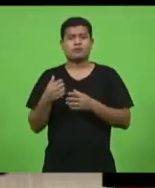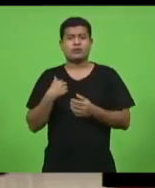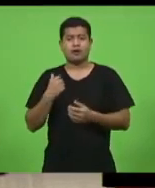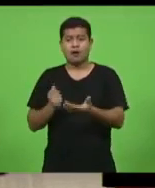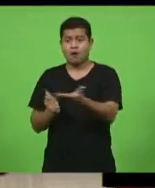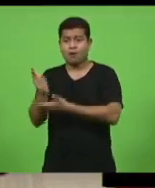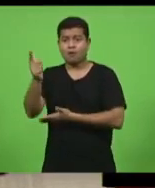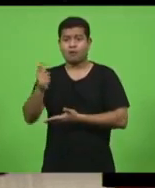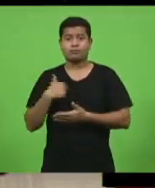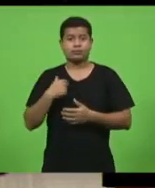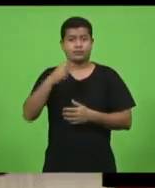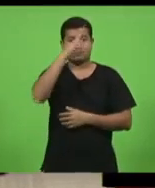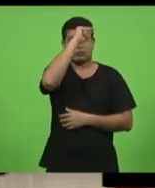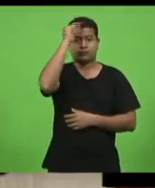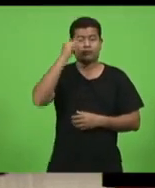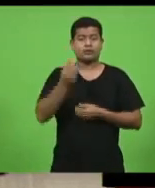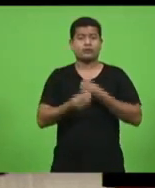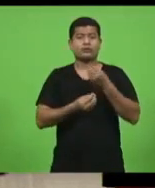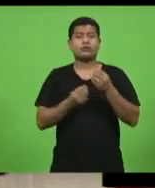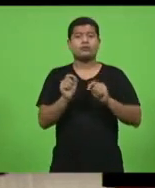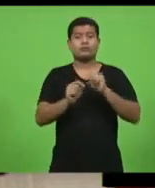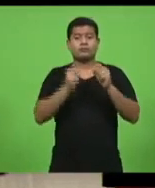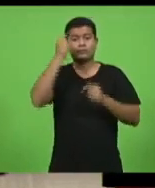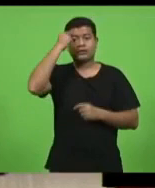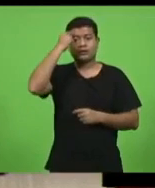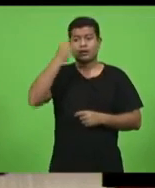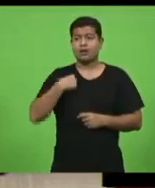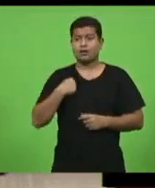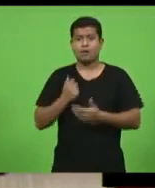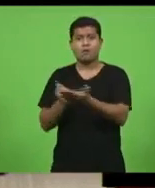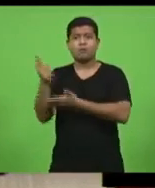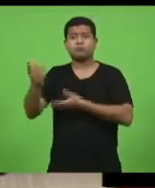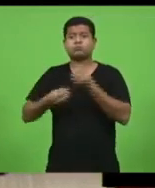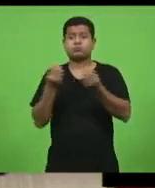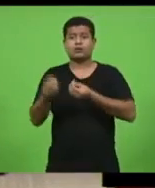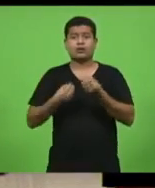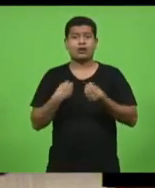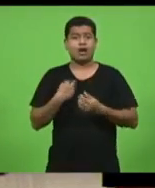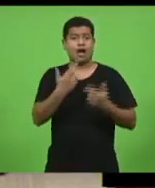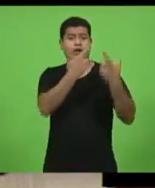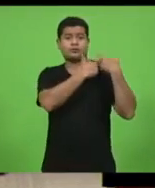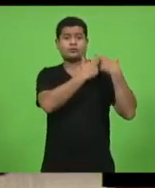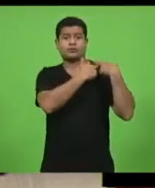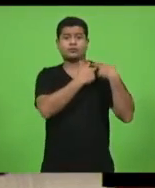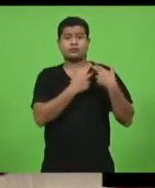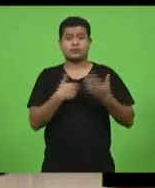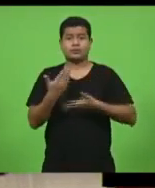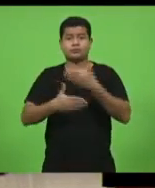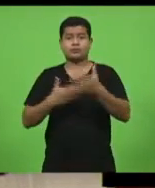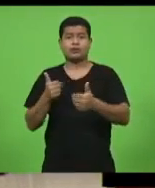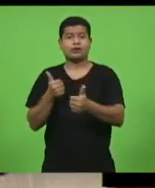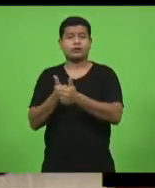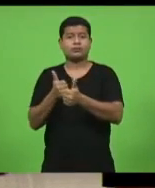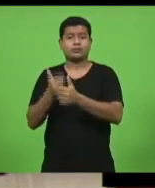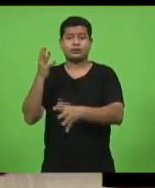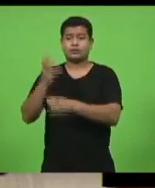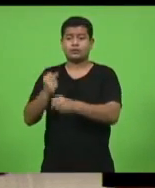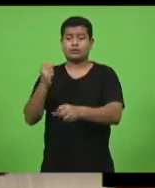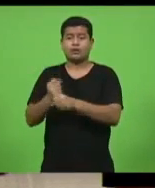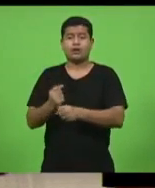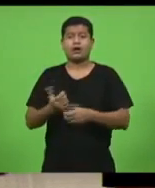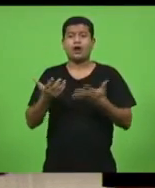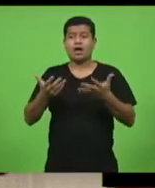a responsabilidade dessa compra. Depois, o Ministério Público, o Tribunal de Contas, vai exigir explicações da forma da aquisição.